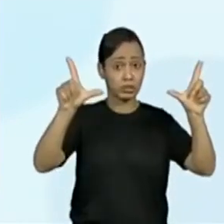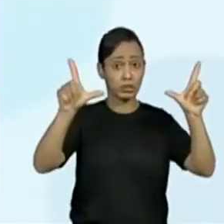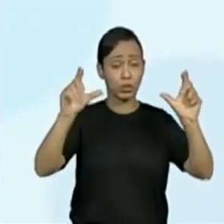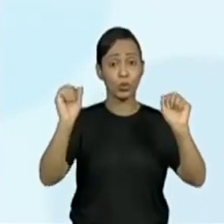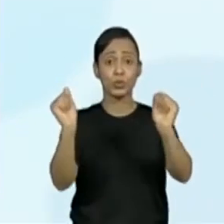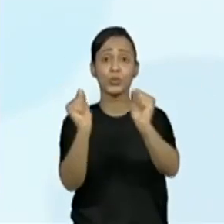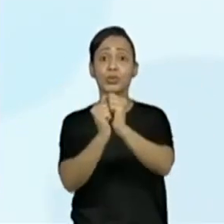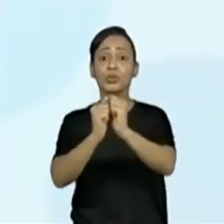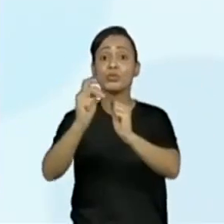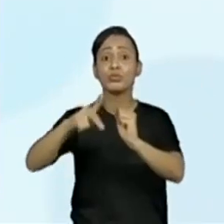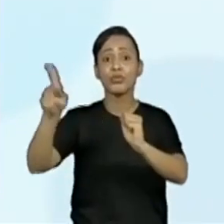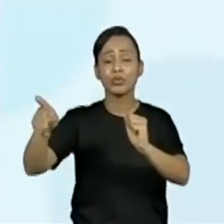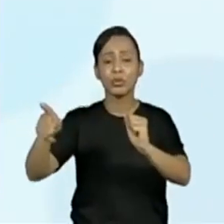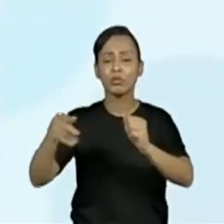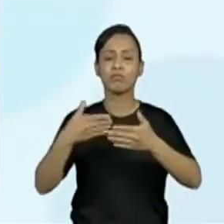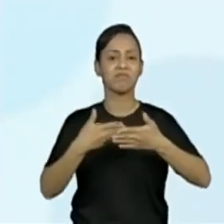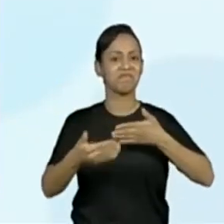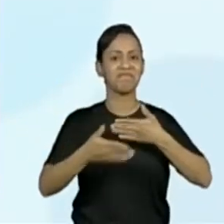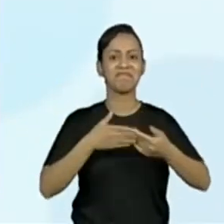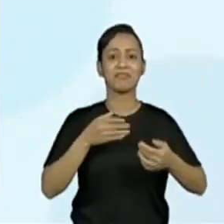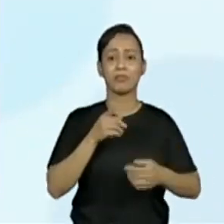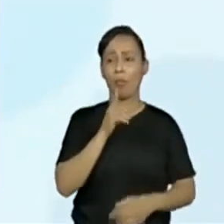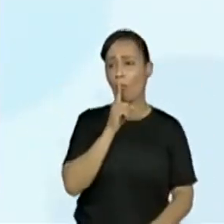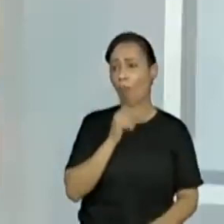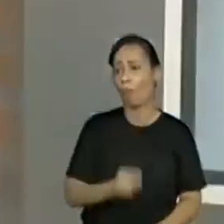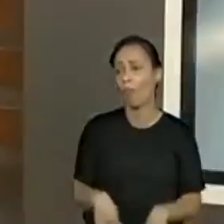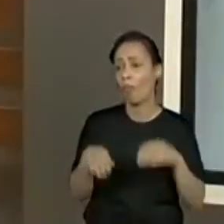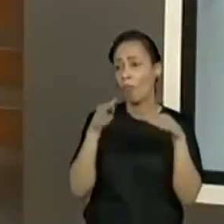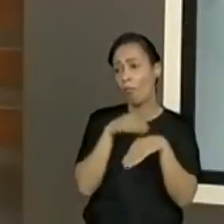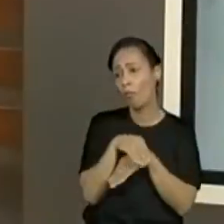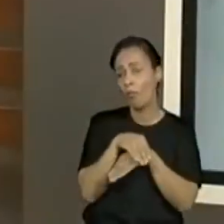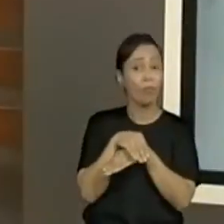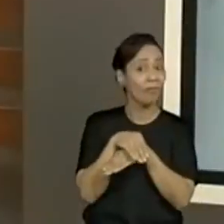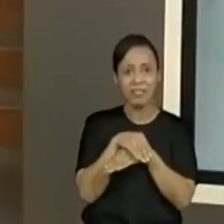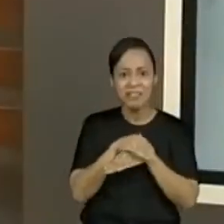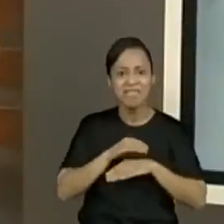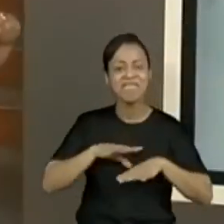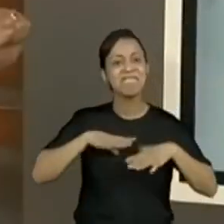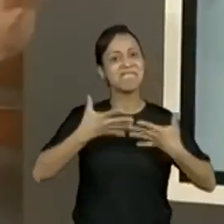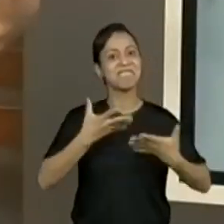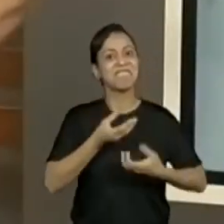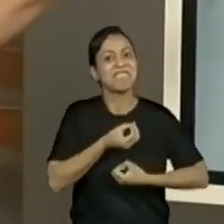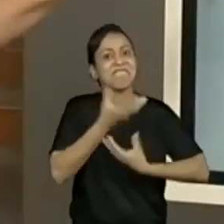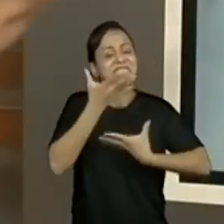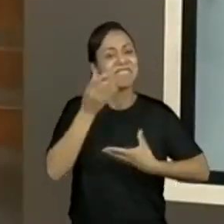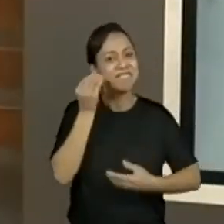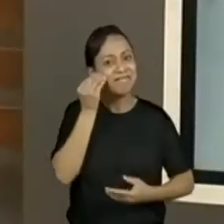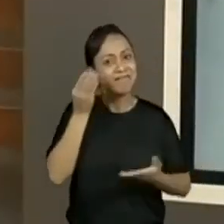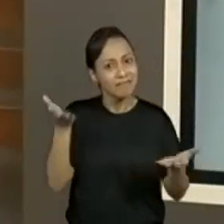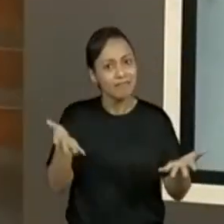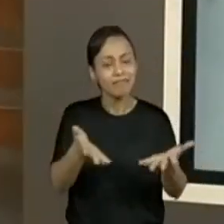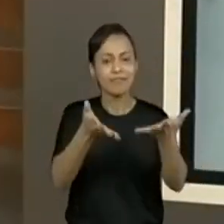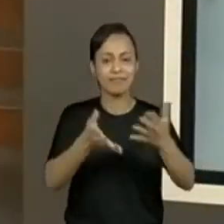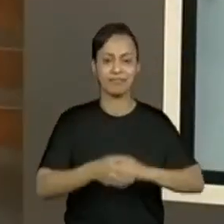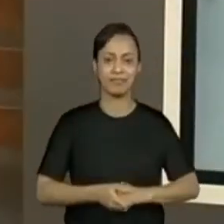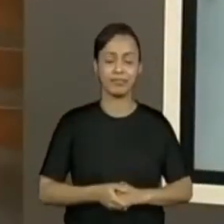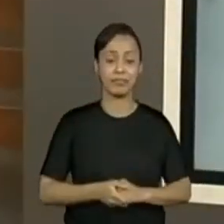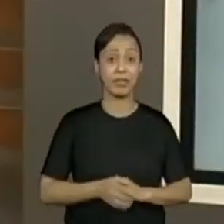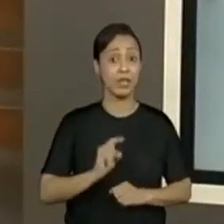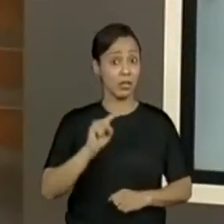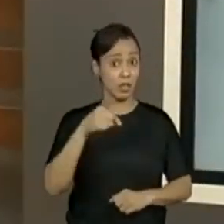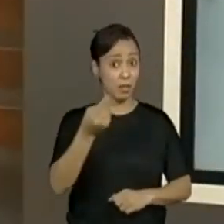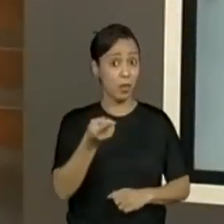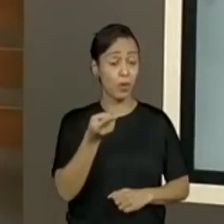professor trazendo para nós. Poxa, participa sim. Tenta adivinhar. Porque eu vou dar um exemplo para vocês. Eu vou pedir para vocês observarem.